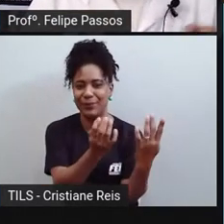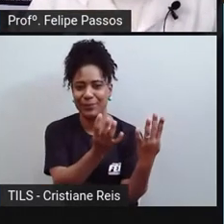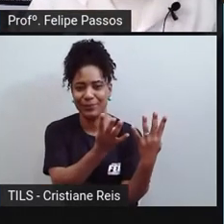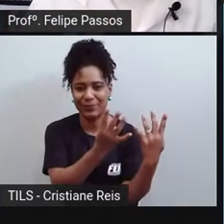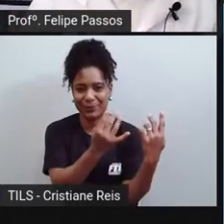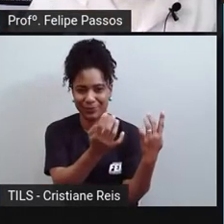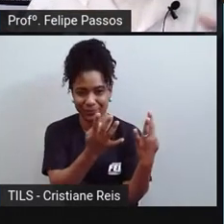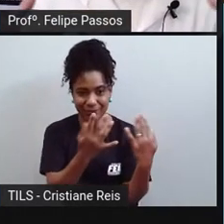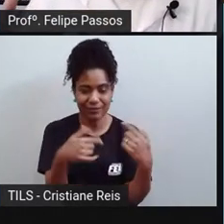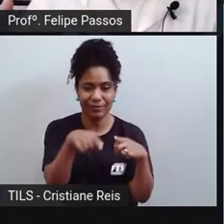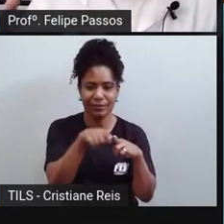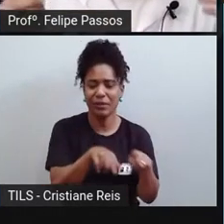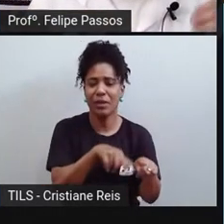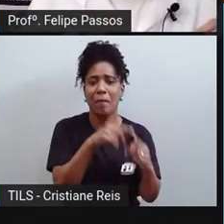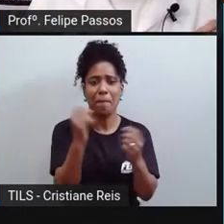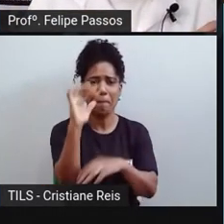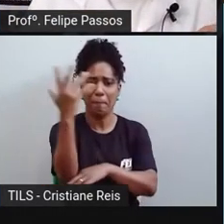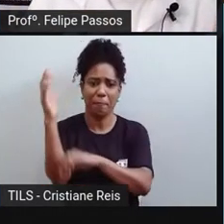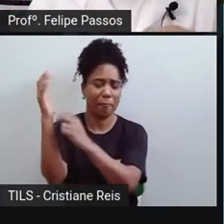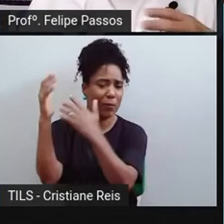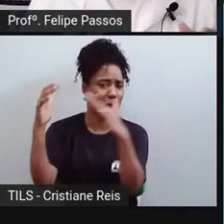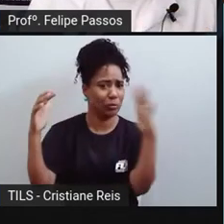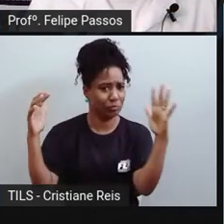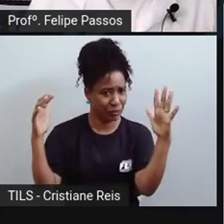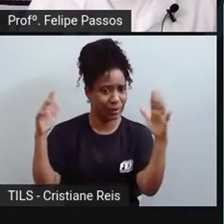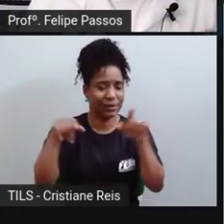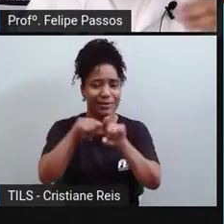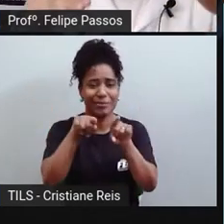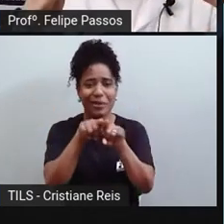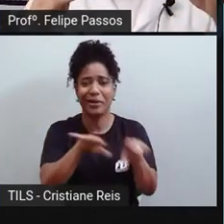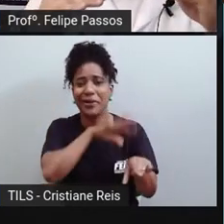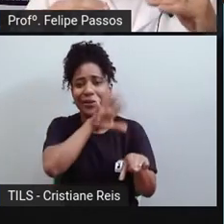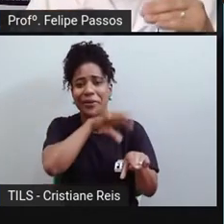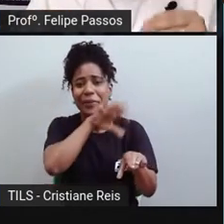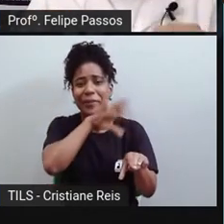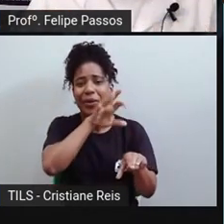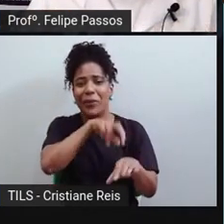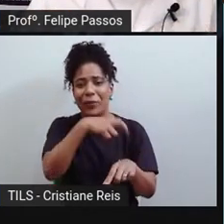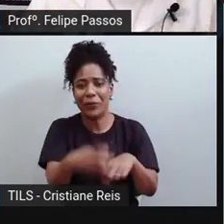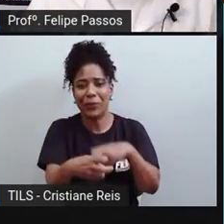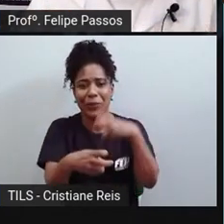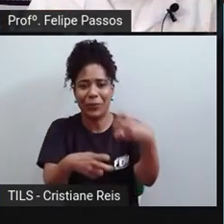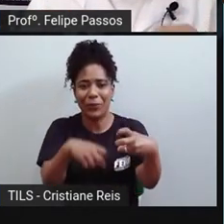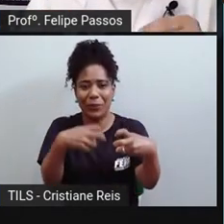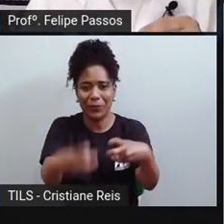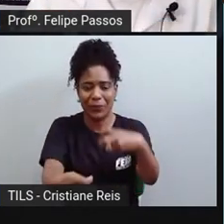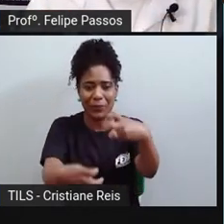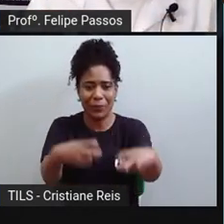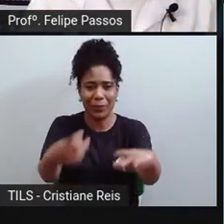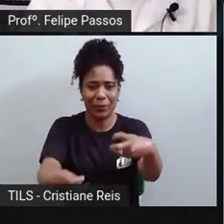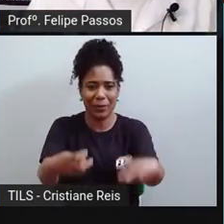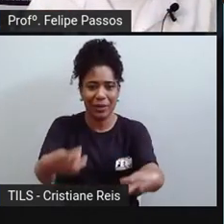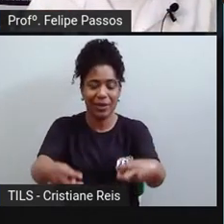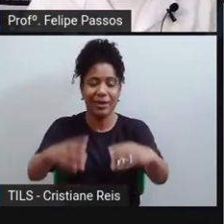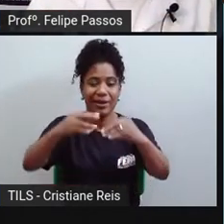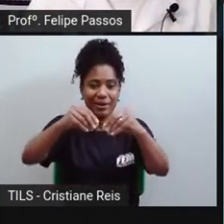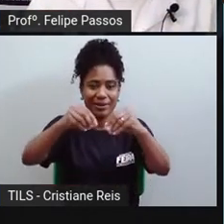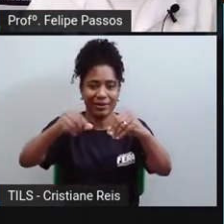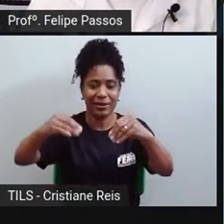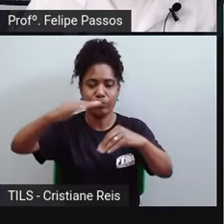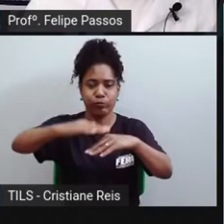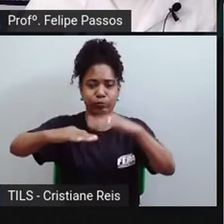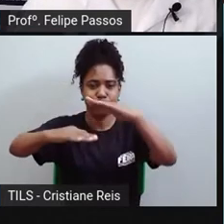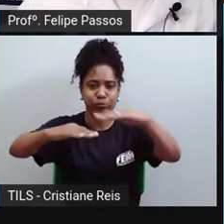vários seres vivos que eles vão morrendo no seu ciclo natural, vão se depositando na parte mais baixa do